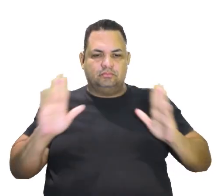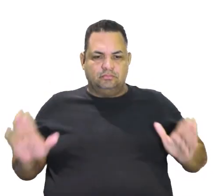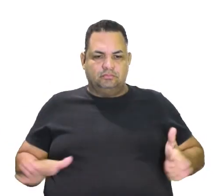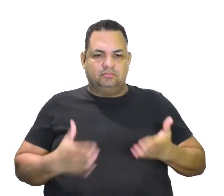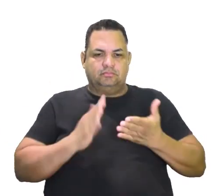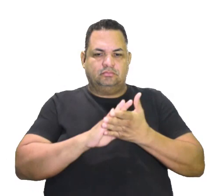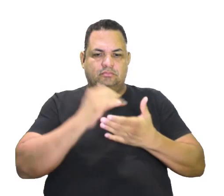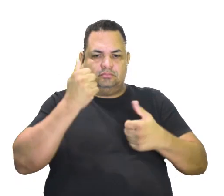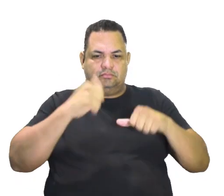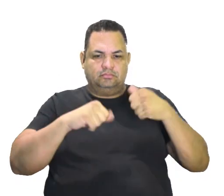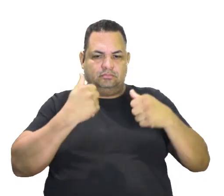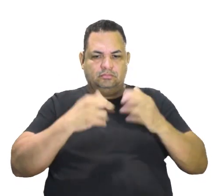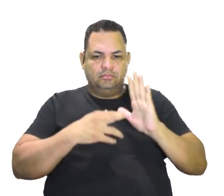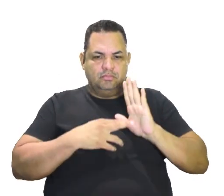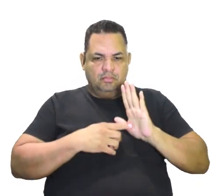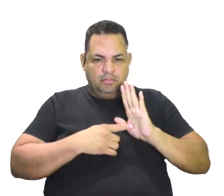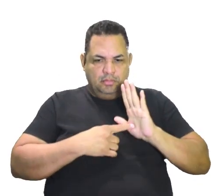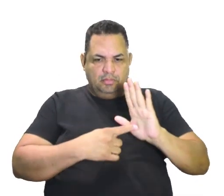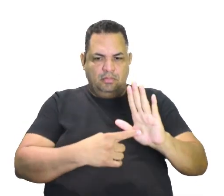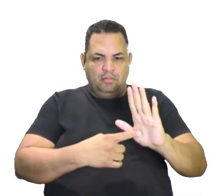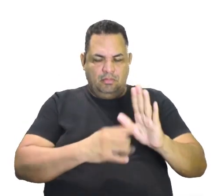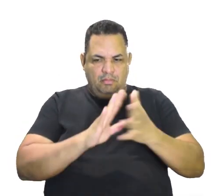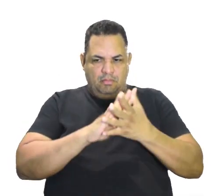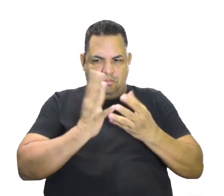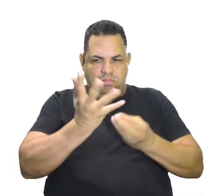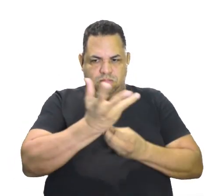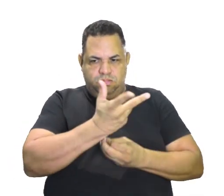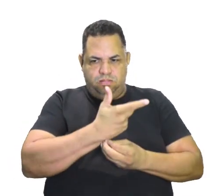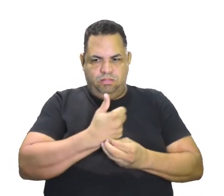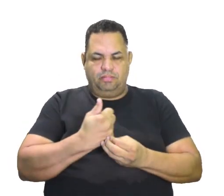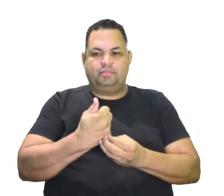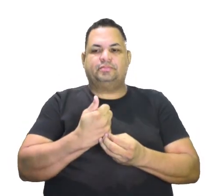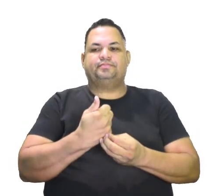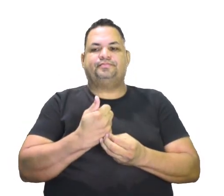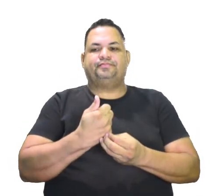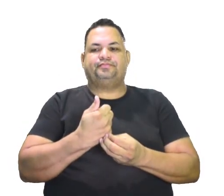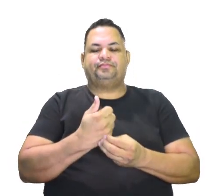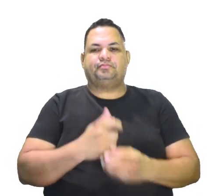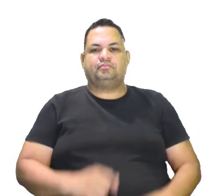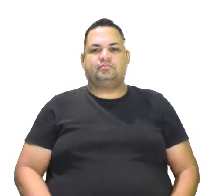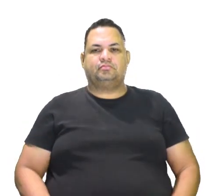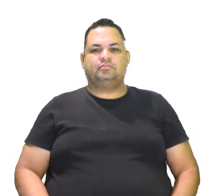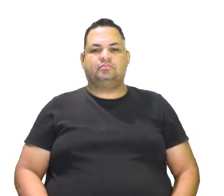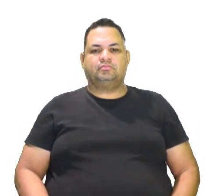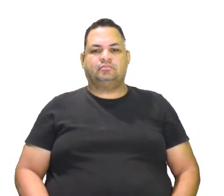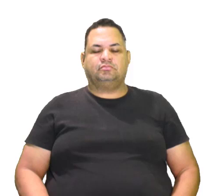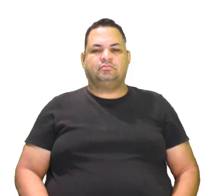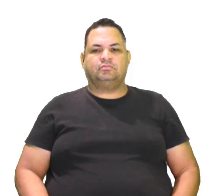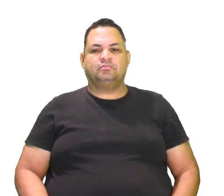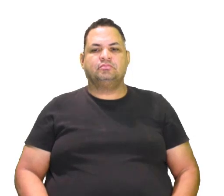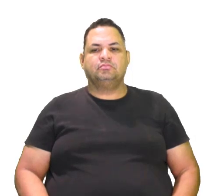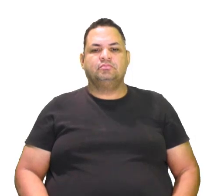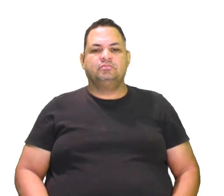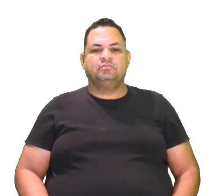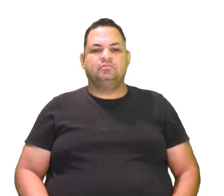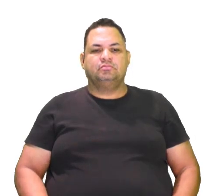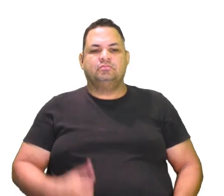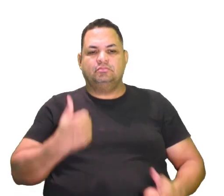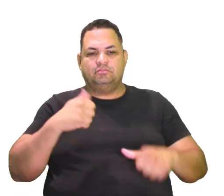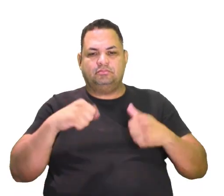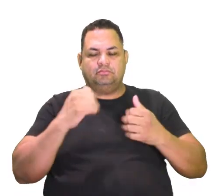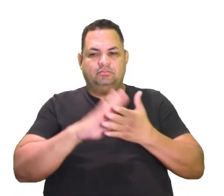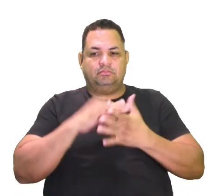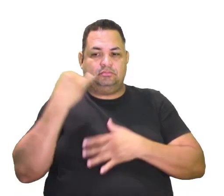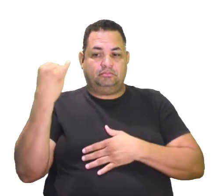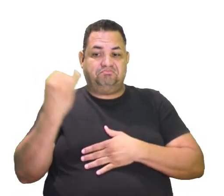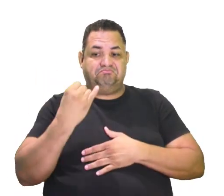incentivavam, avaliavam e representavam as artes. Isso aqui é importante, isso aqui de avaliar é